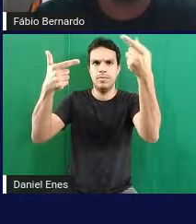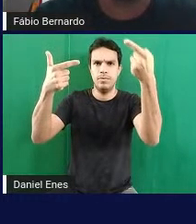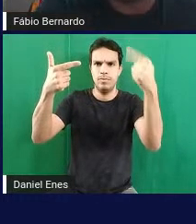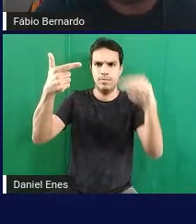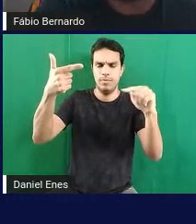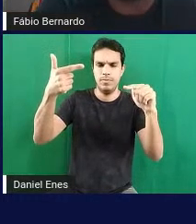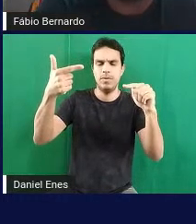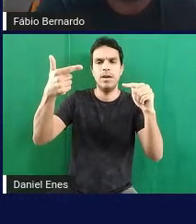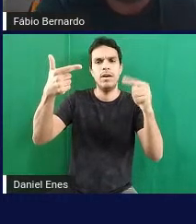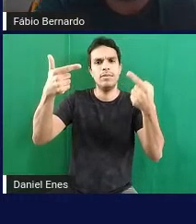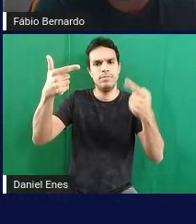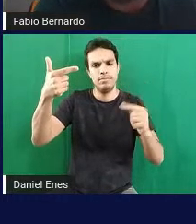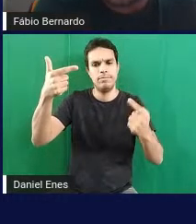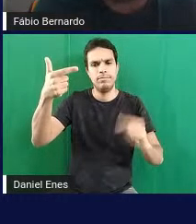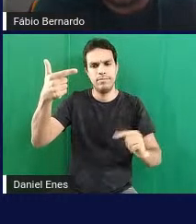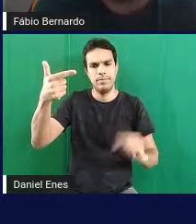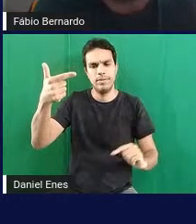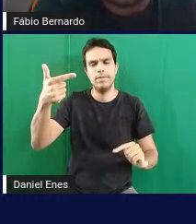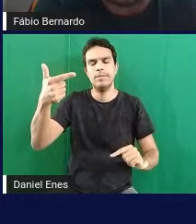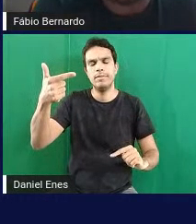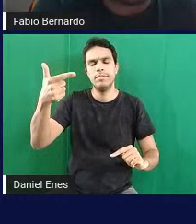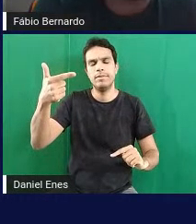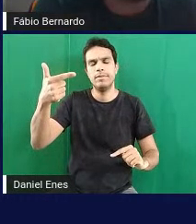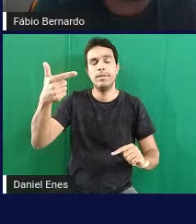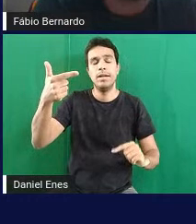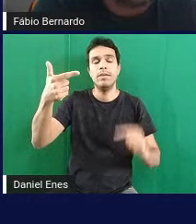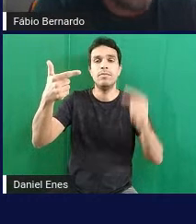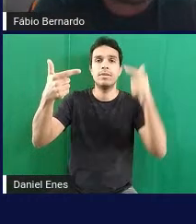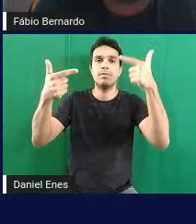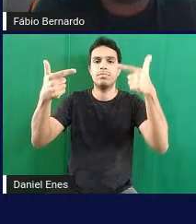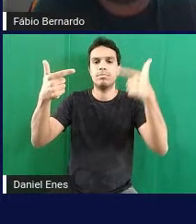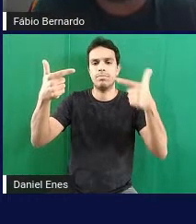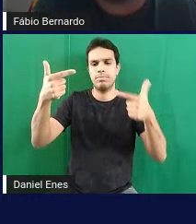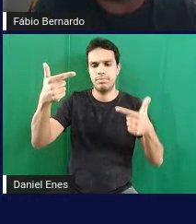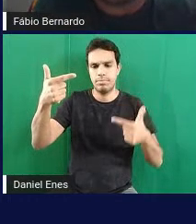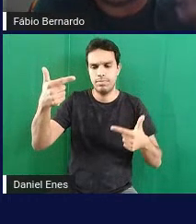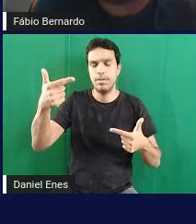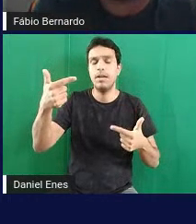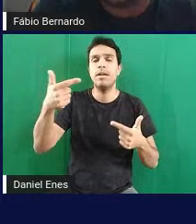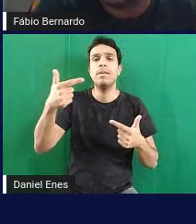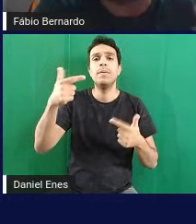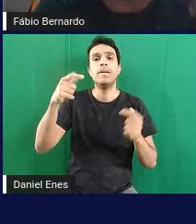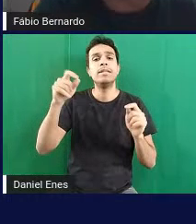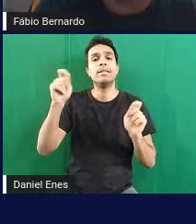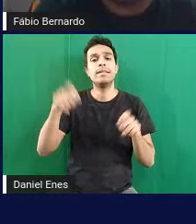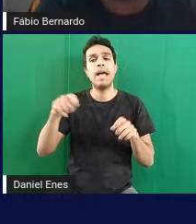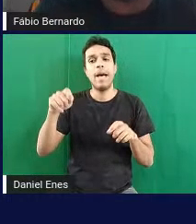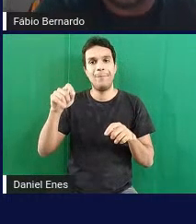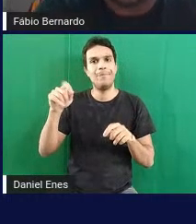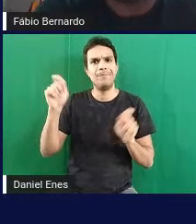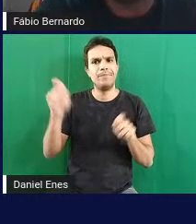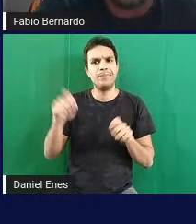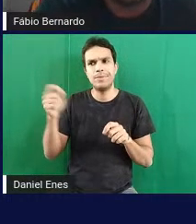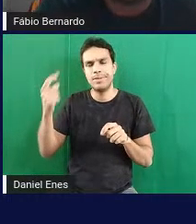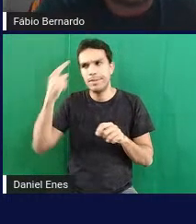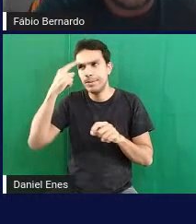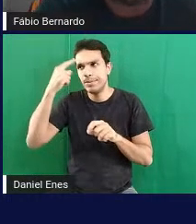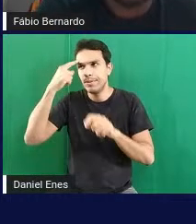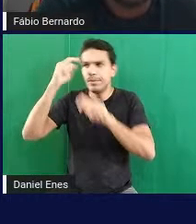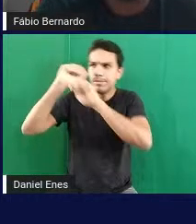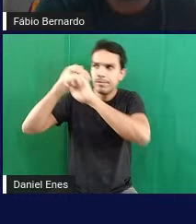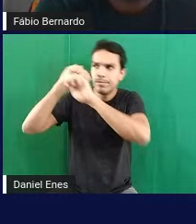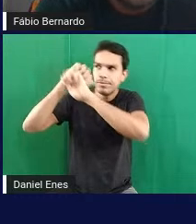e assim por diante mas isso só é possível depois que ele tiver um cálculo mental mais desenvolvido mais apurado